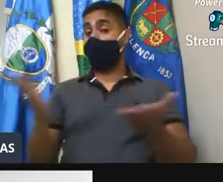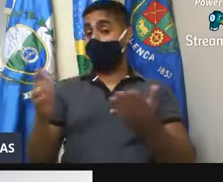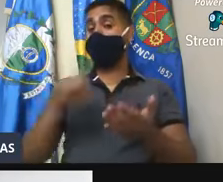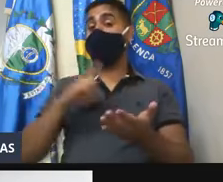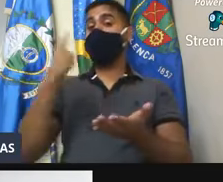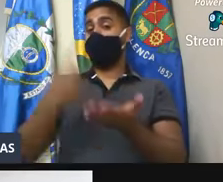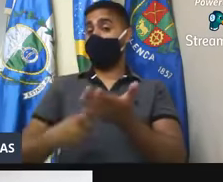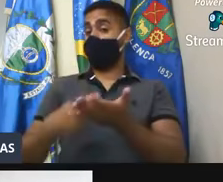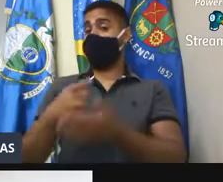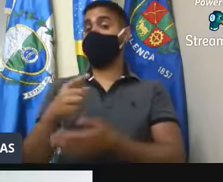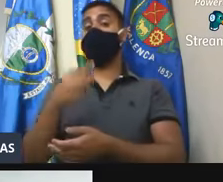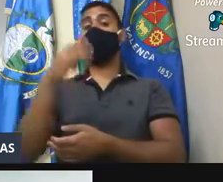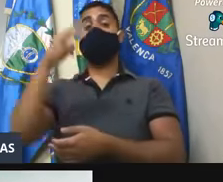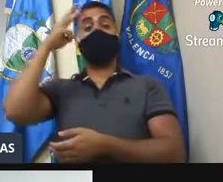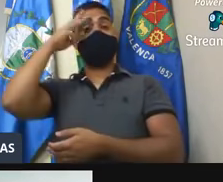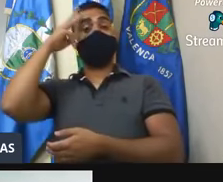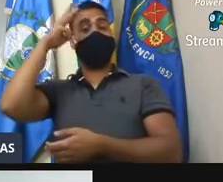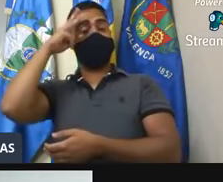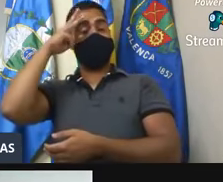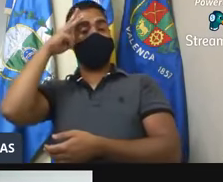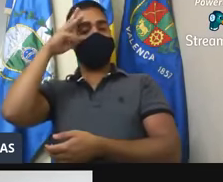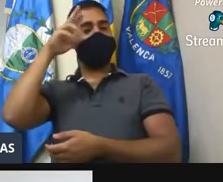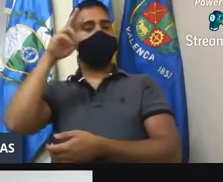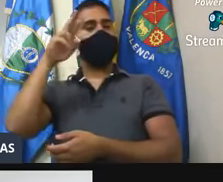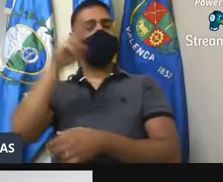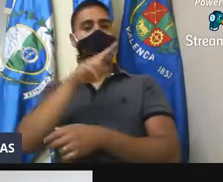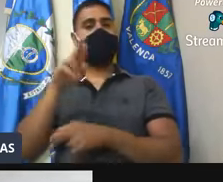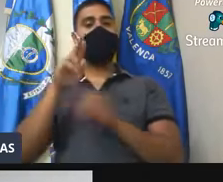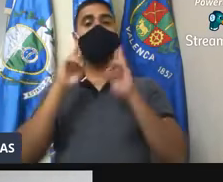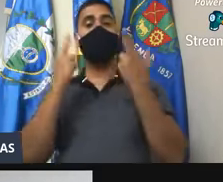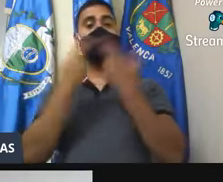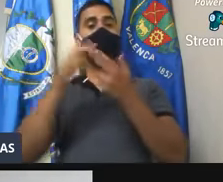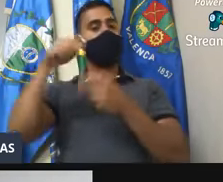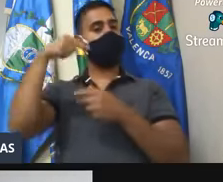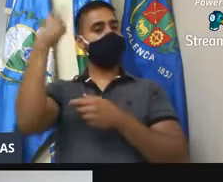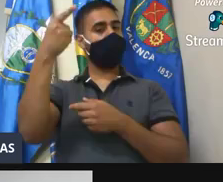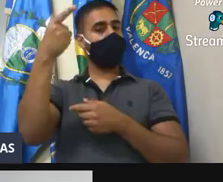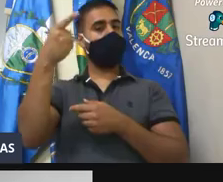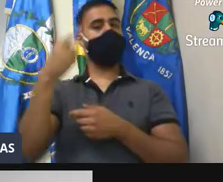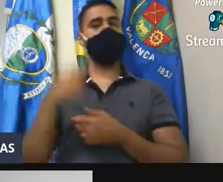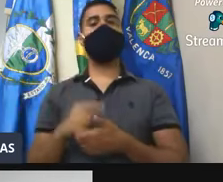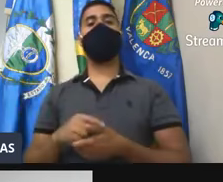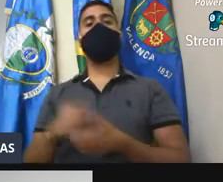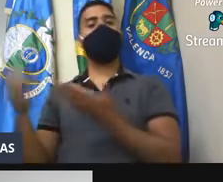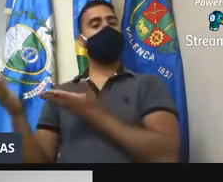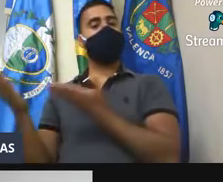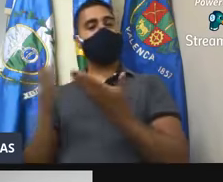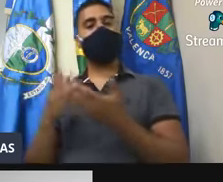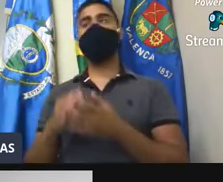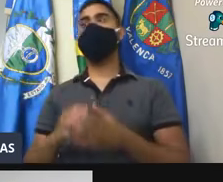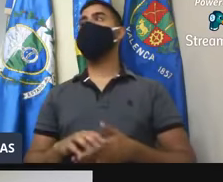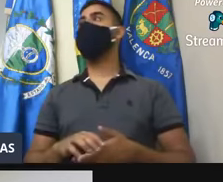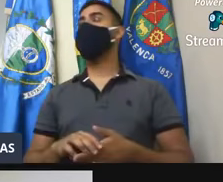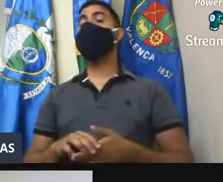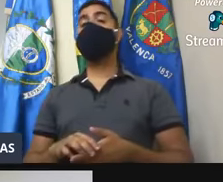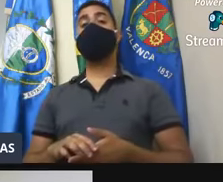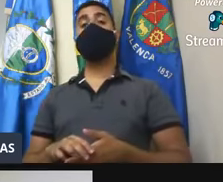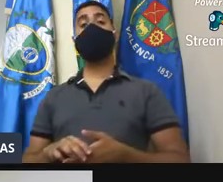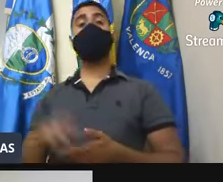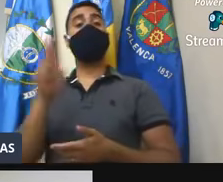vem, estou aqui para confirmar a presença do diretor do hospital, é, Luiz José Fianuzzi, nosso amigo Tiago José. Então, queria deixar claro isso aqui,